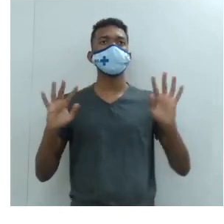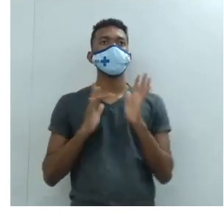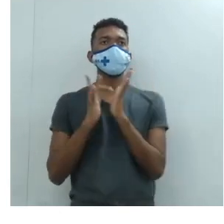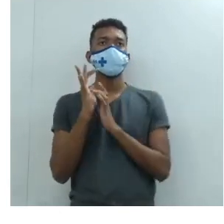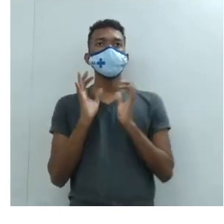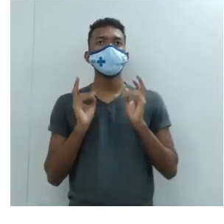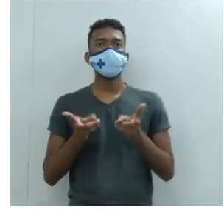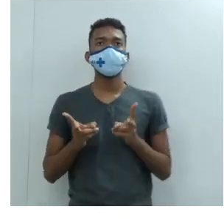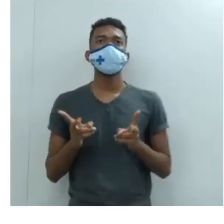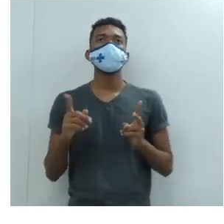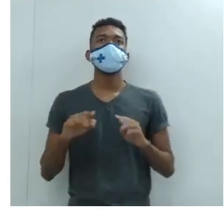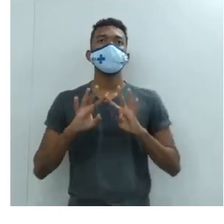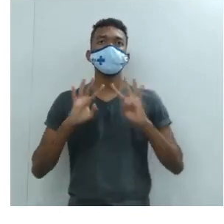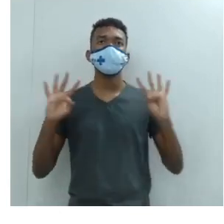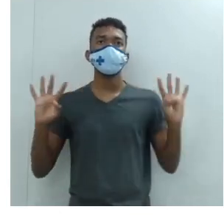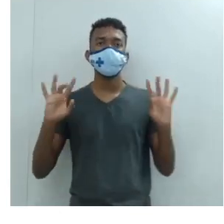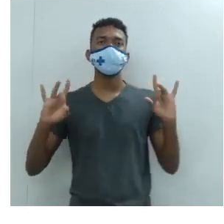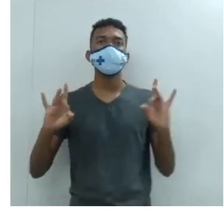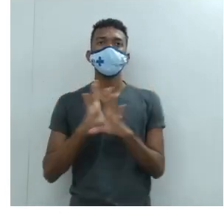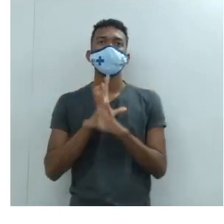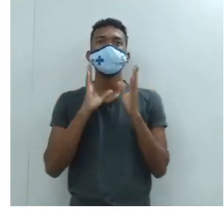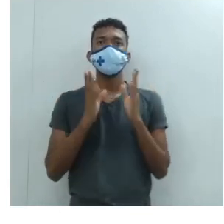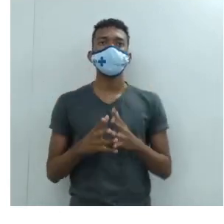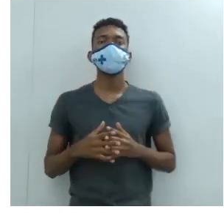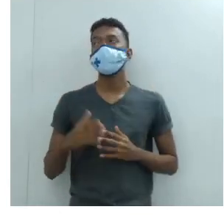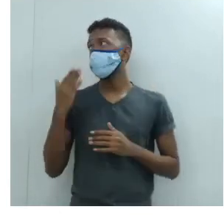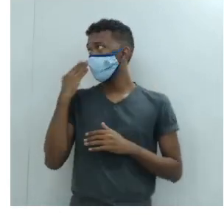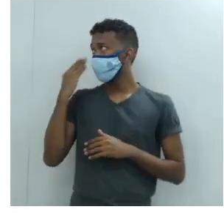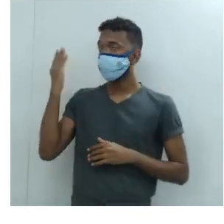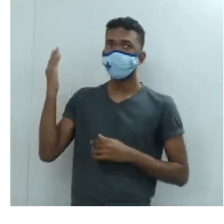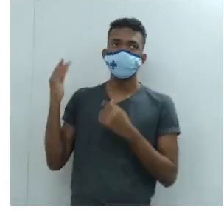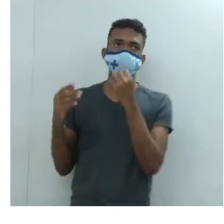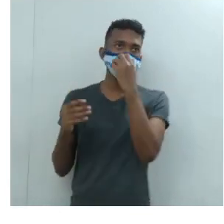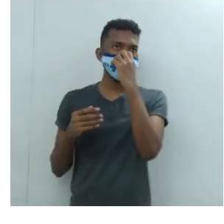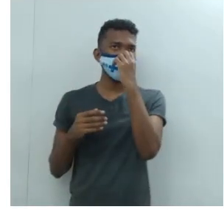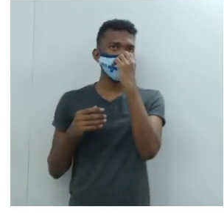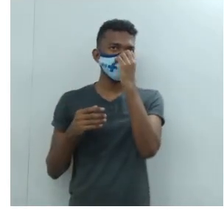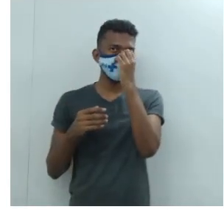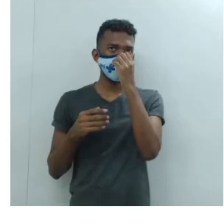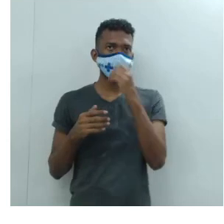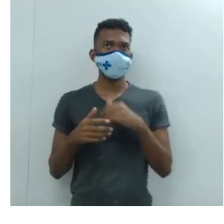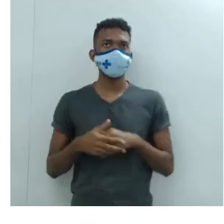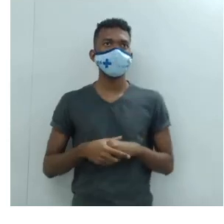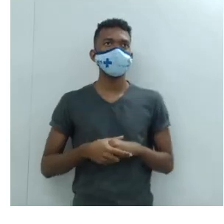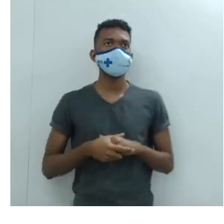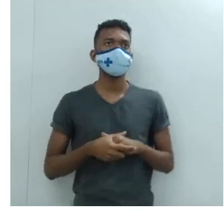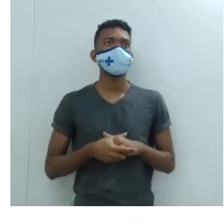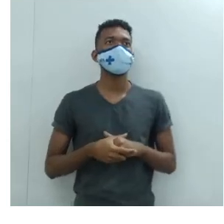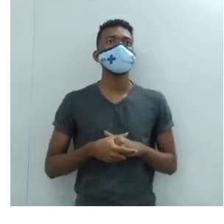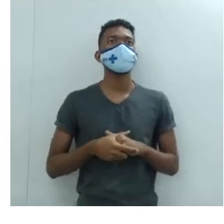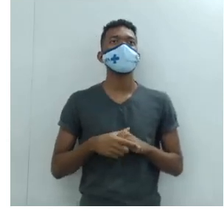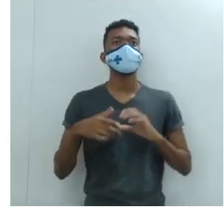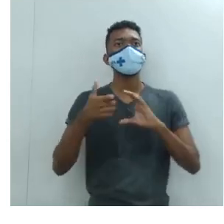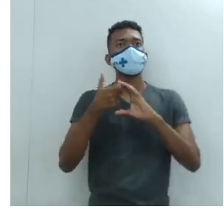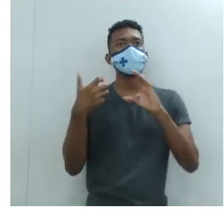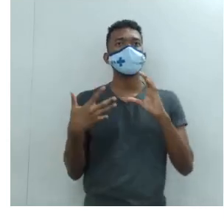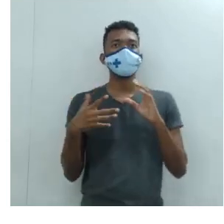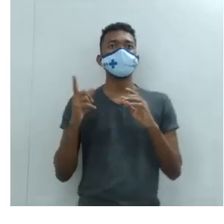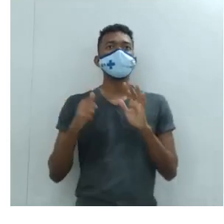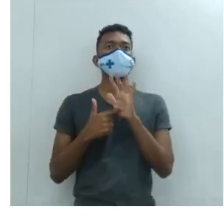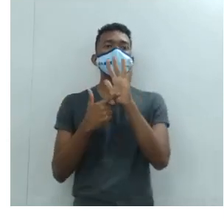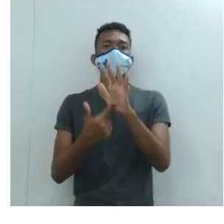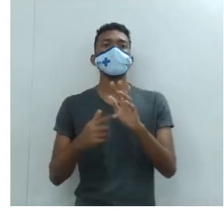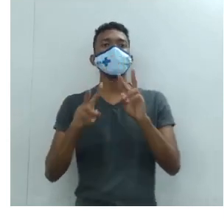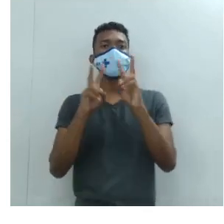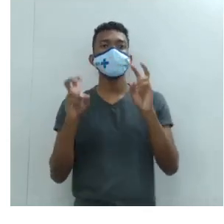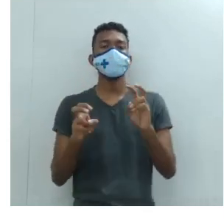ele vai colocar a última ceia do Grande Mestre Jesus. Então, as características revelam